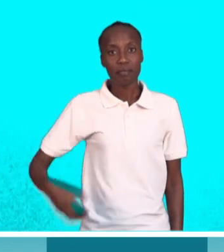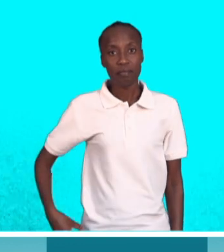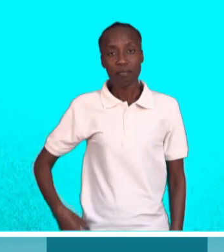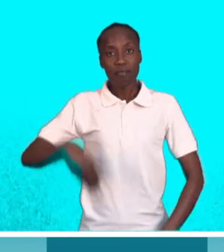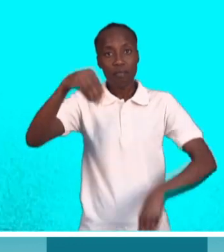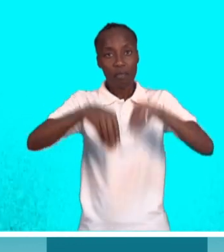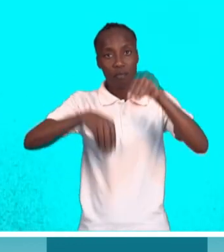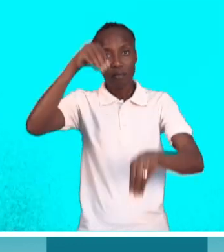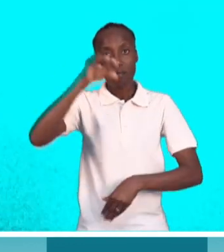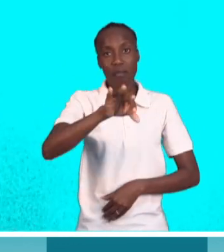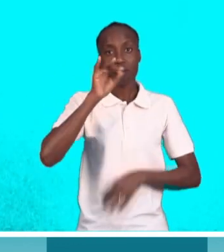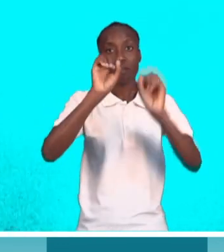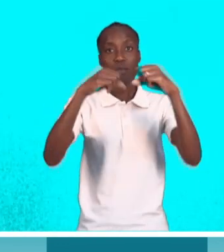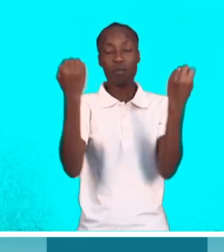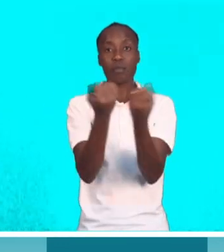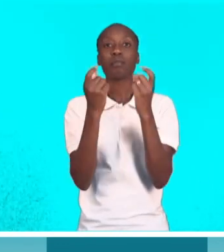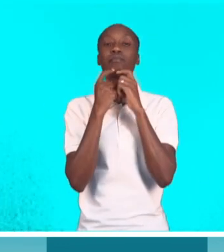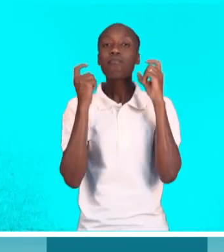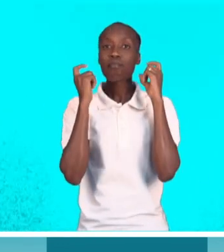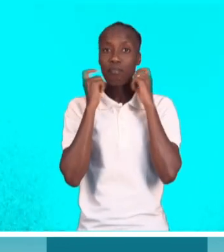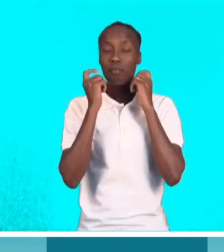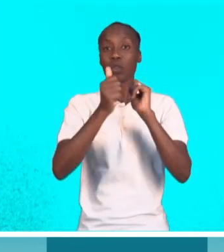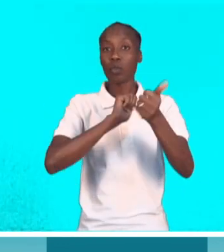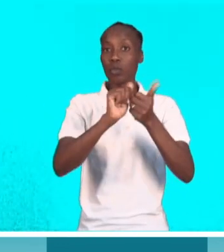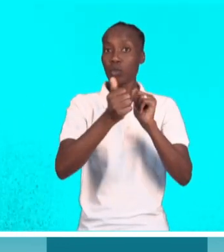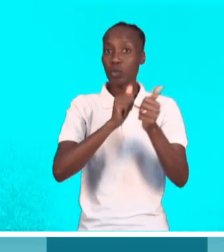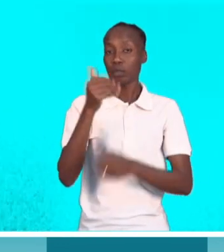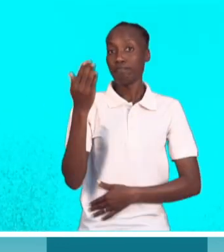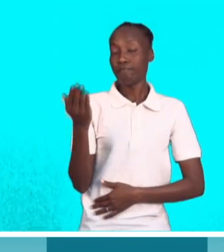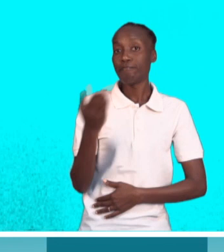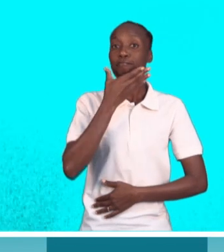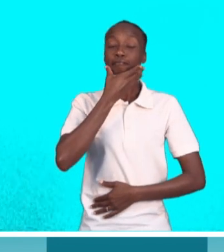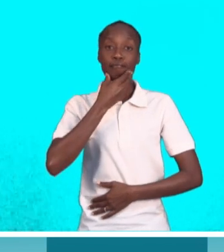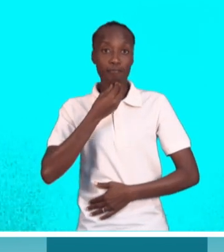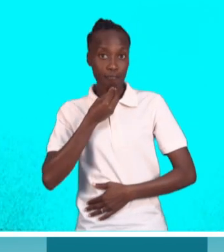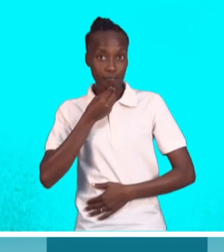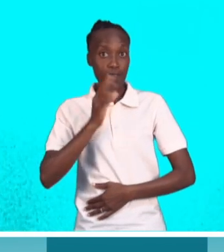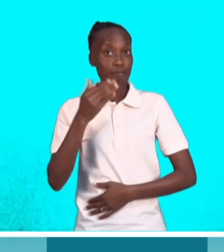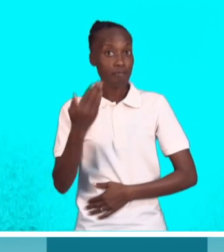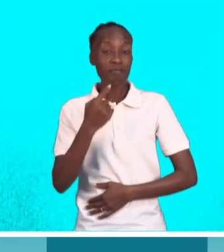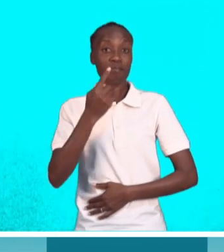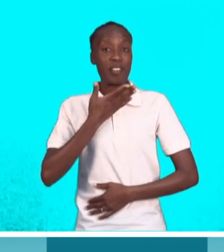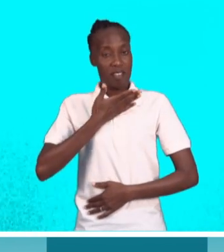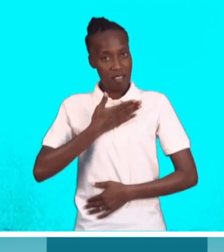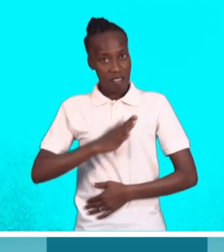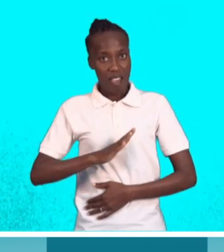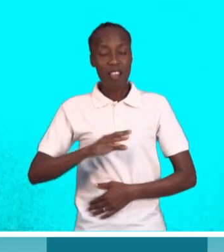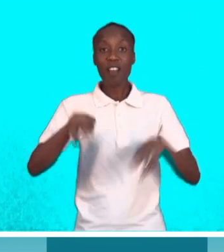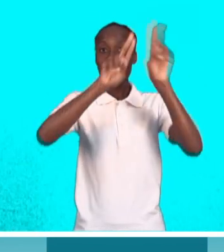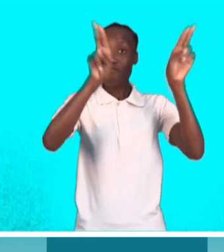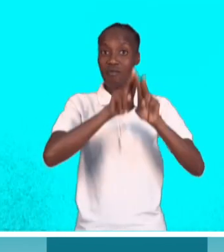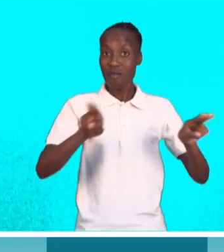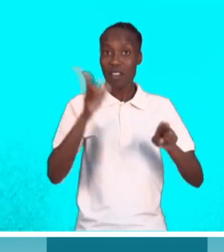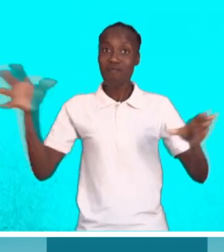O presidente eleito da Associação Moçambicana de Imprensa Desportiva, Amit Adalmatim, promete